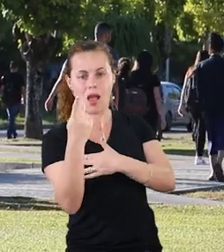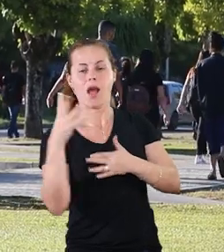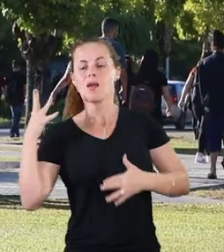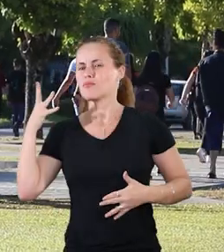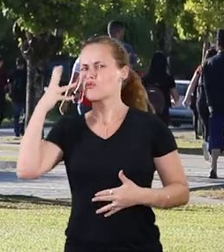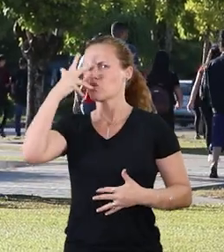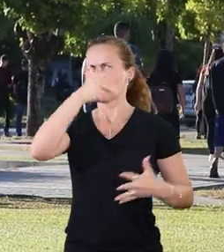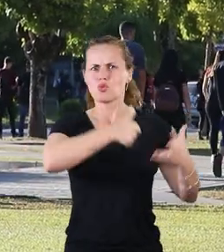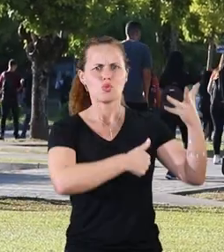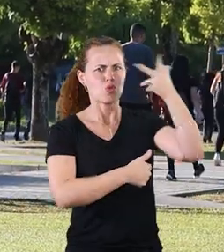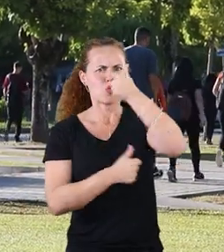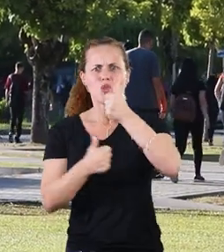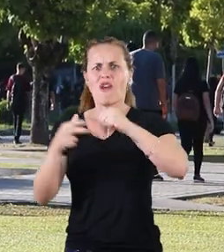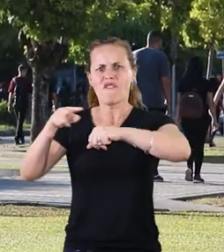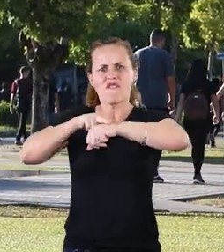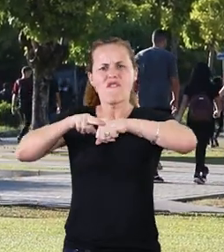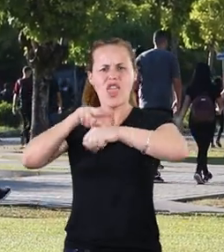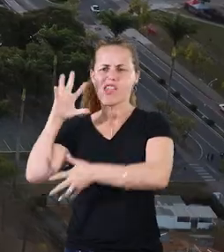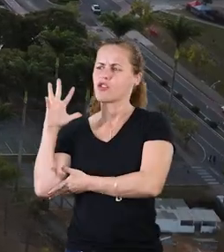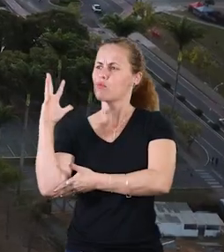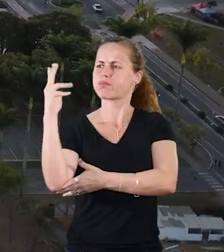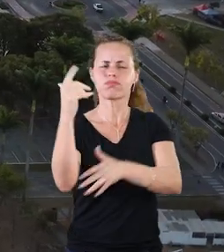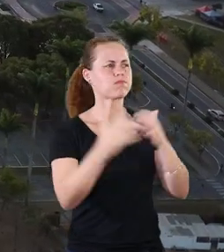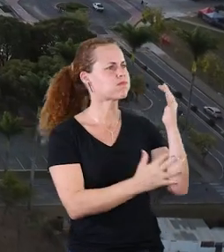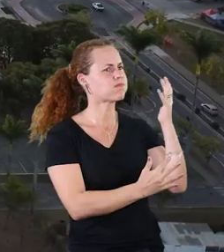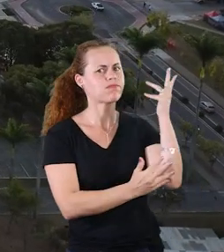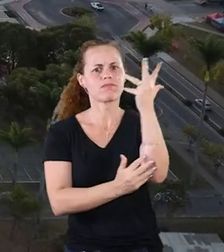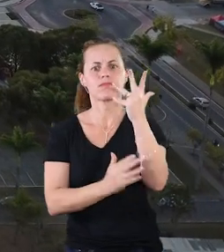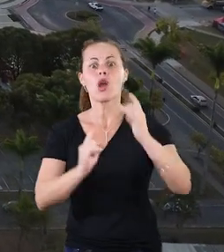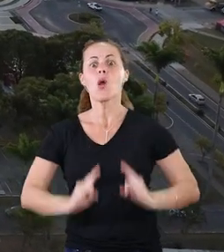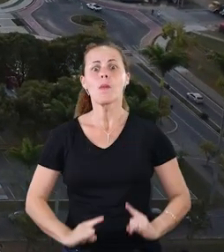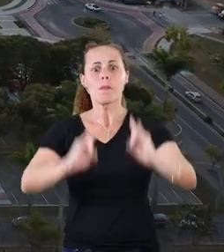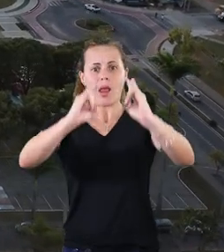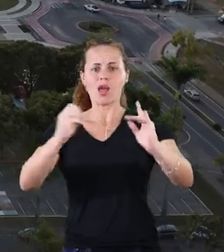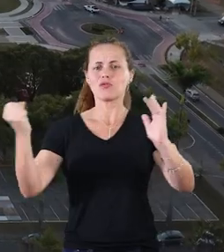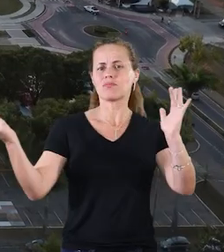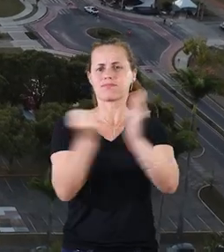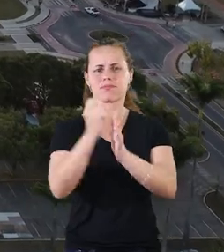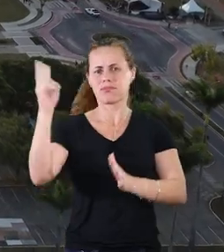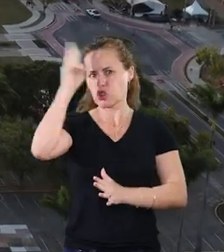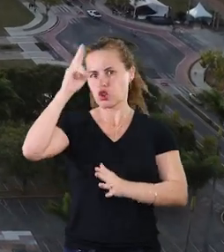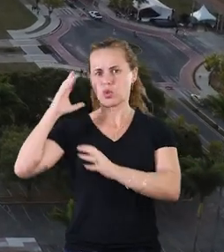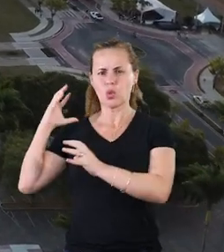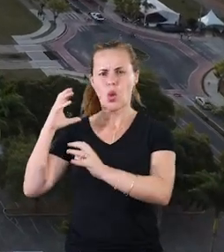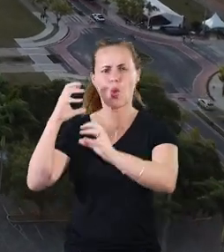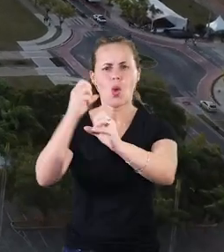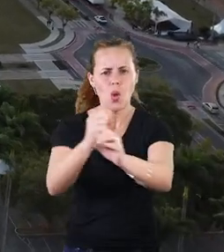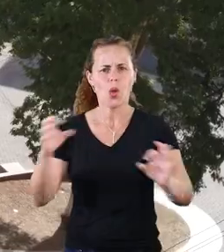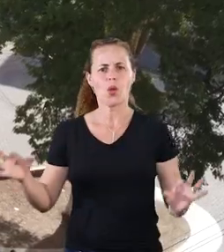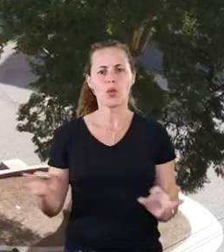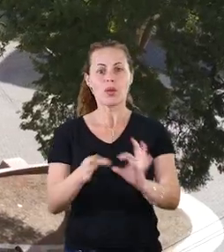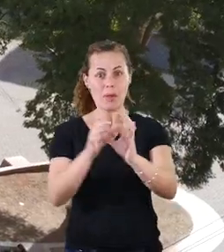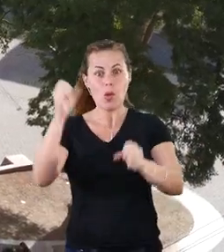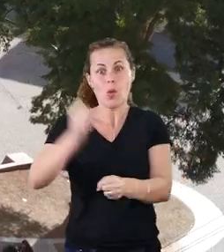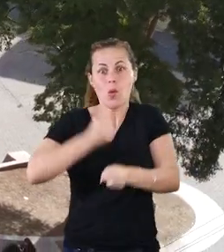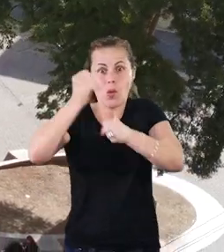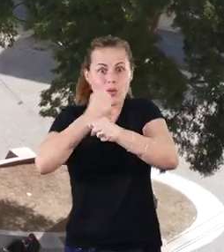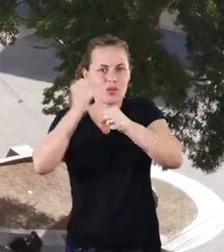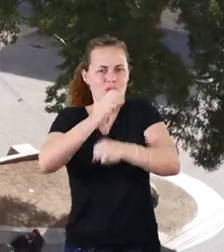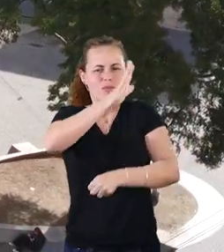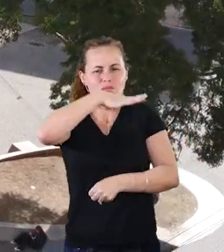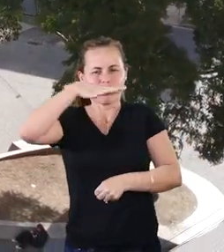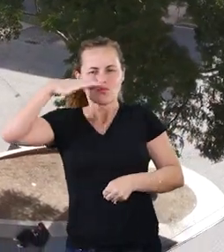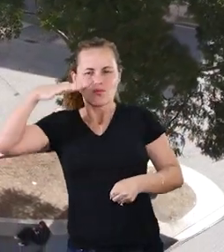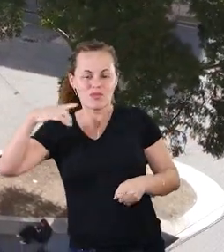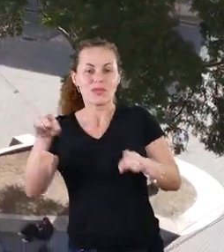de cenários com muita área verde e prédios históricos aliados a construções modernas, o estudante